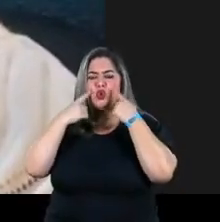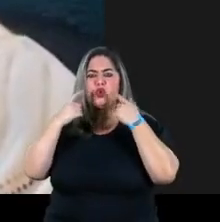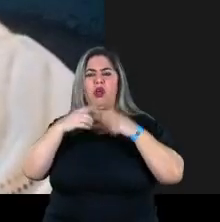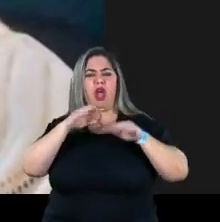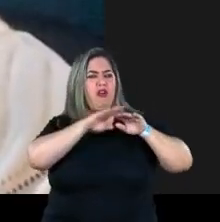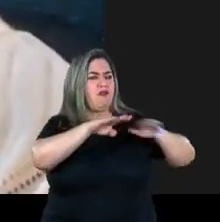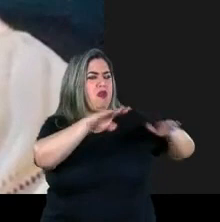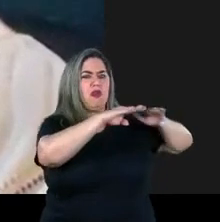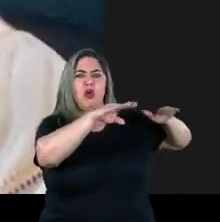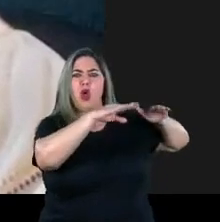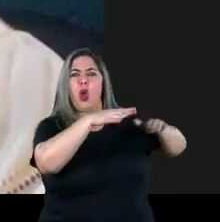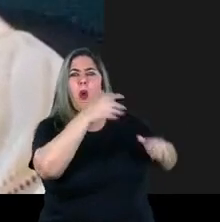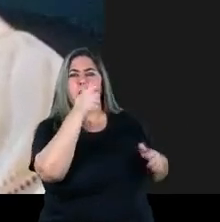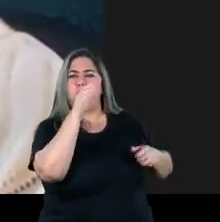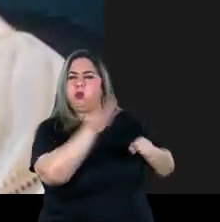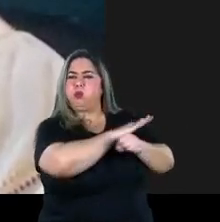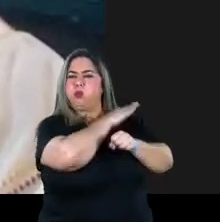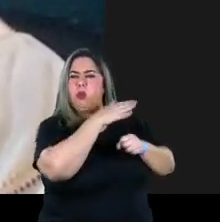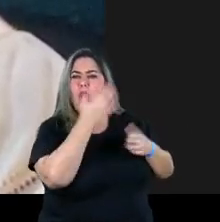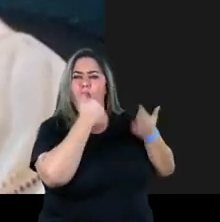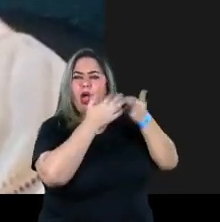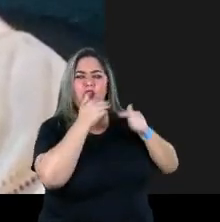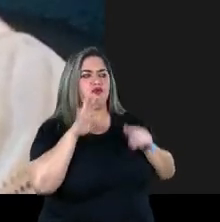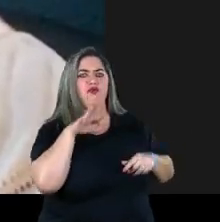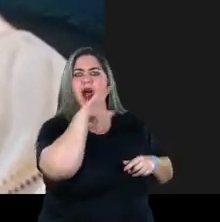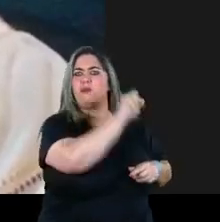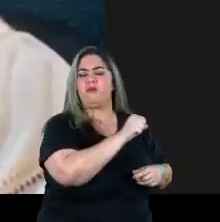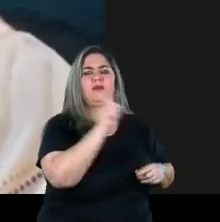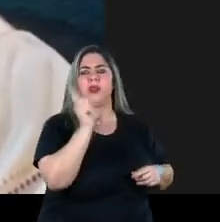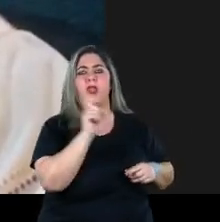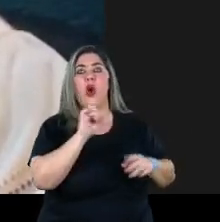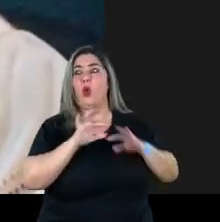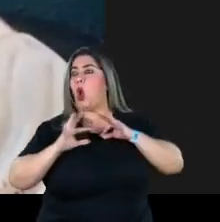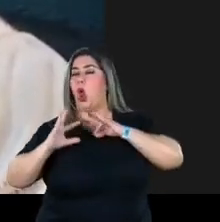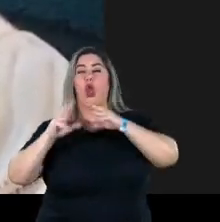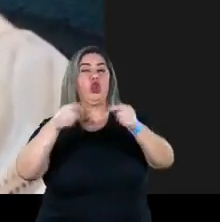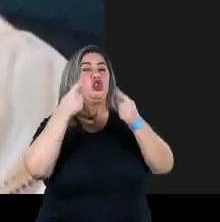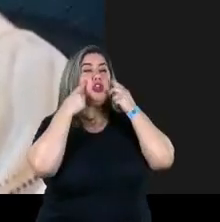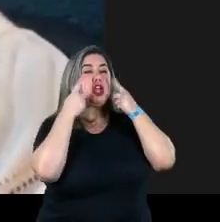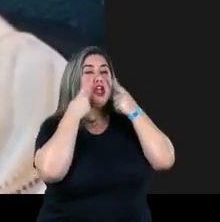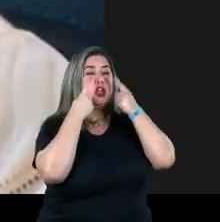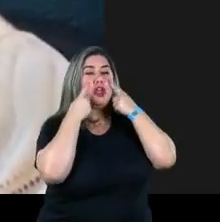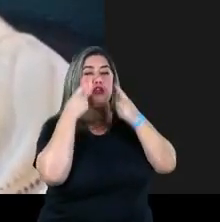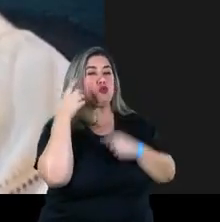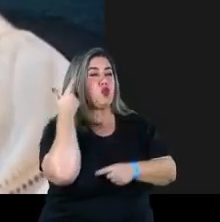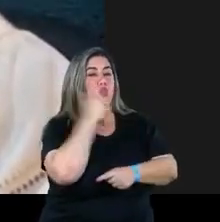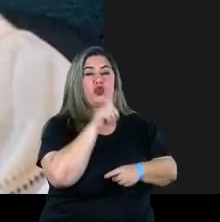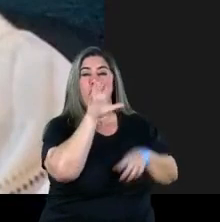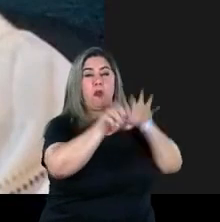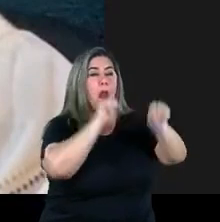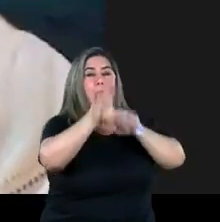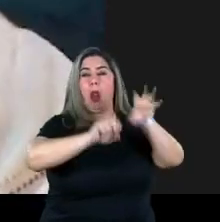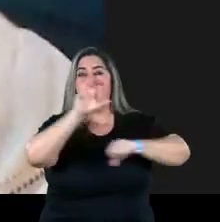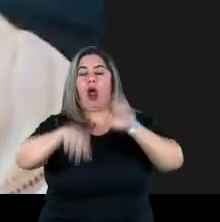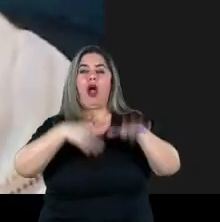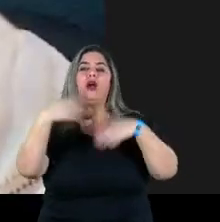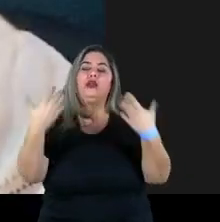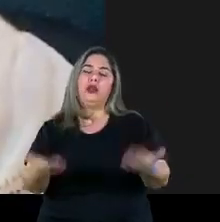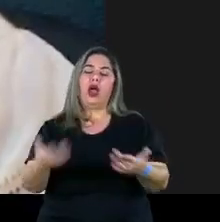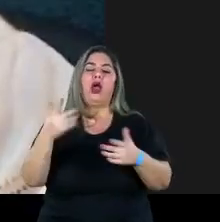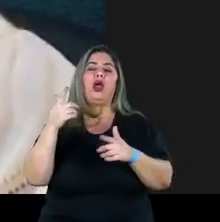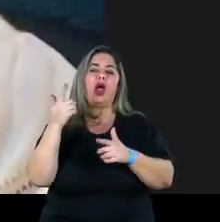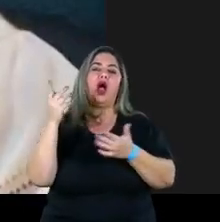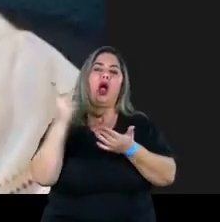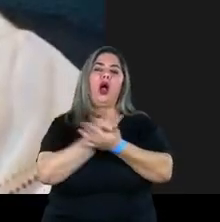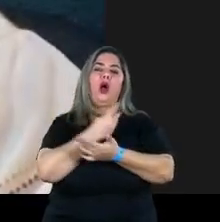lotada de comida, ele não vai partir só para cima dessa prateleira, ele vai partir para cima de tudo que chegou ao alcance da visão. E aí, infelizmente, é o caos e